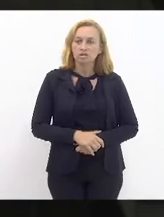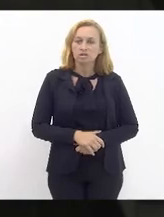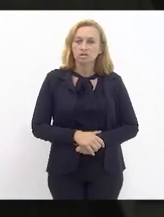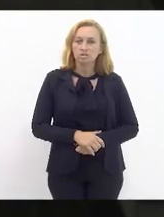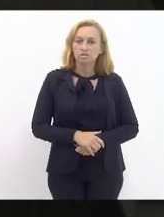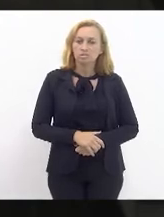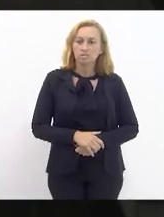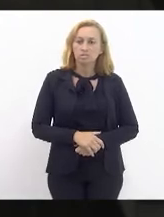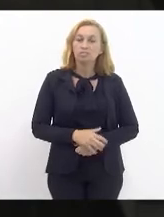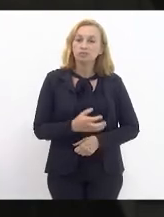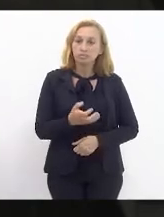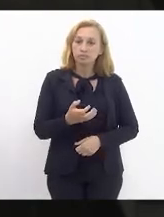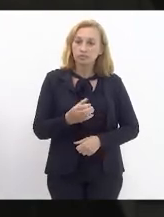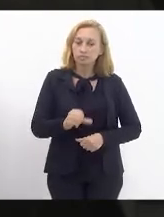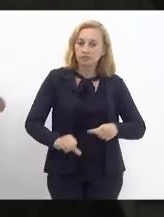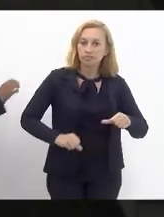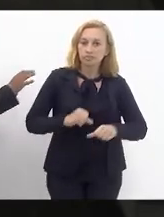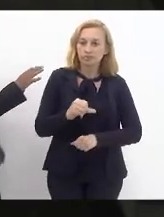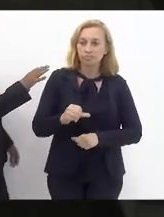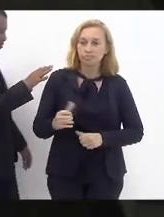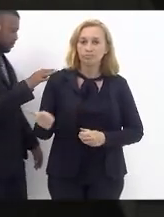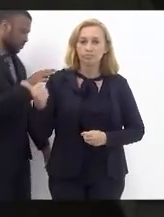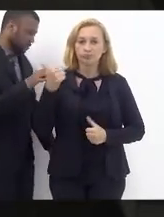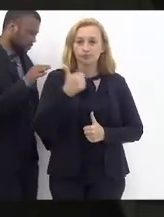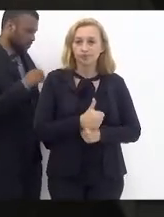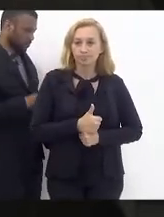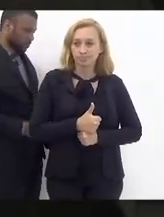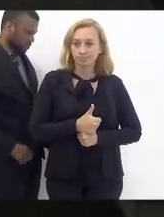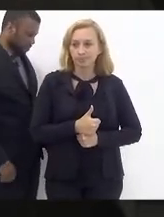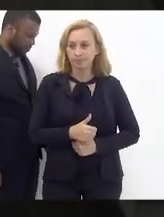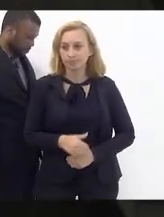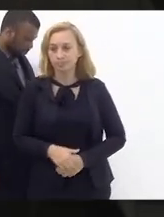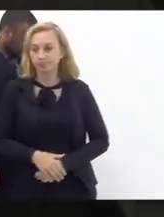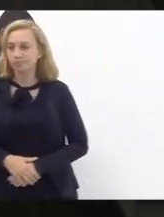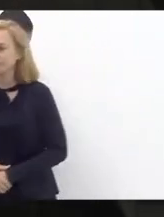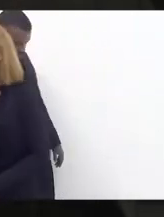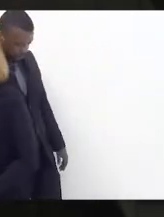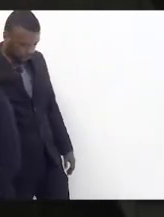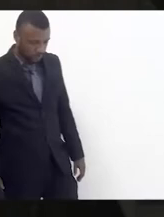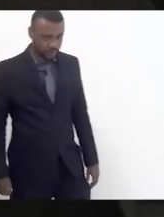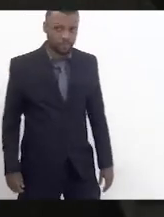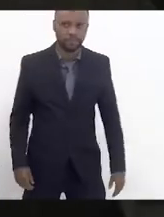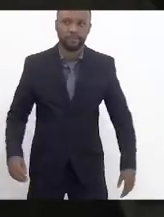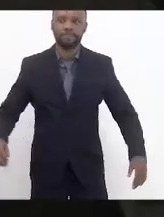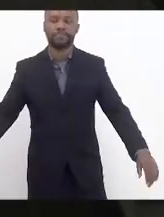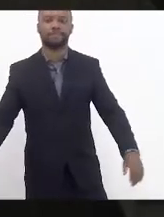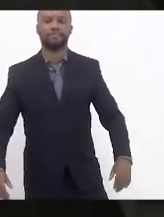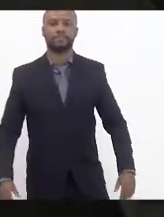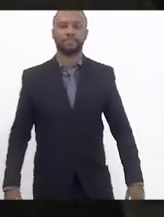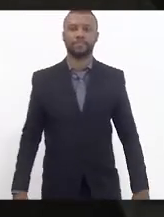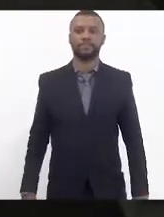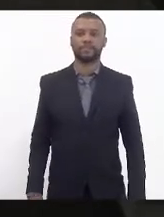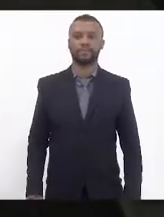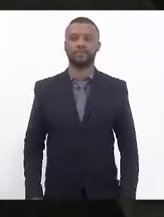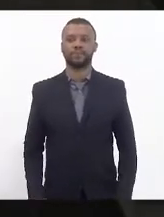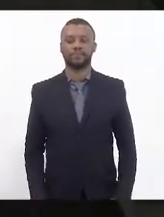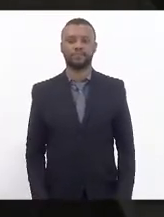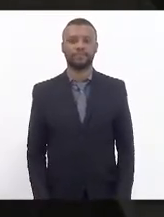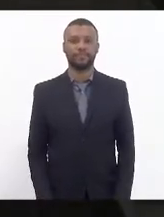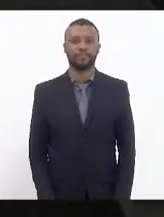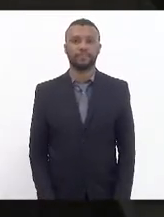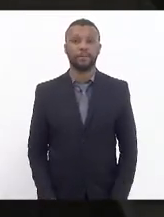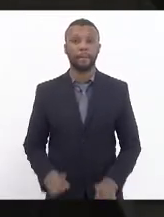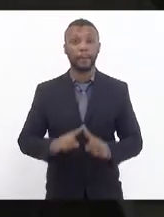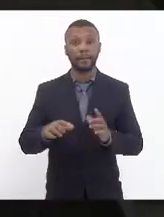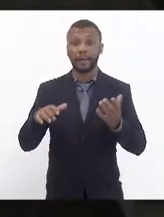E queria transformar o PSDB em uma base de apoio bolsonarista. Depois rompeu. Mas lá na